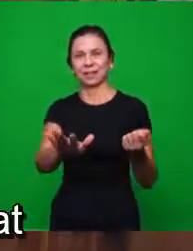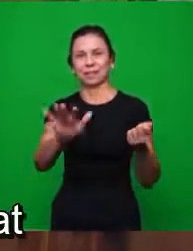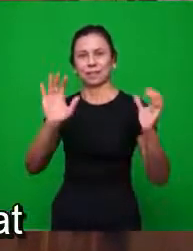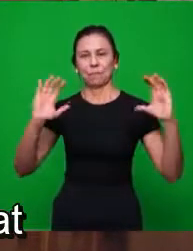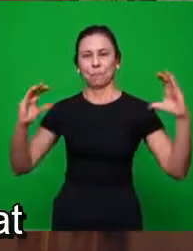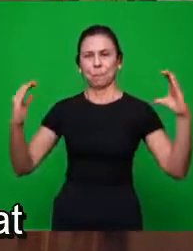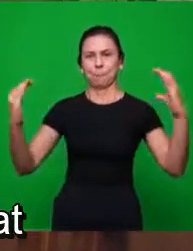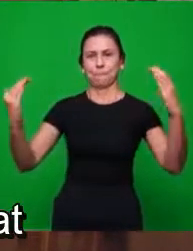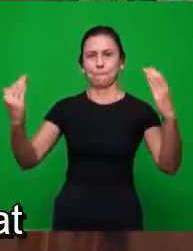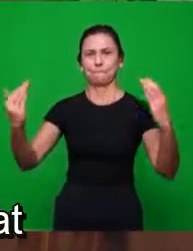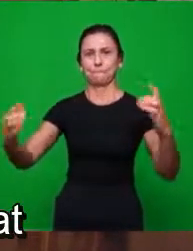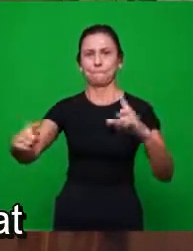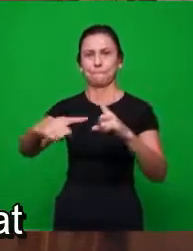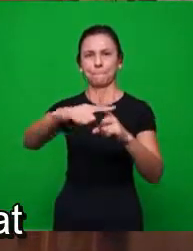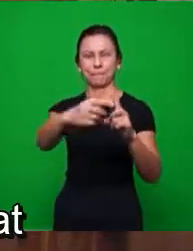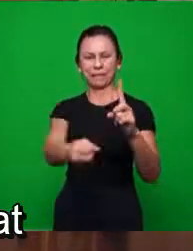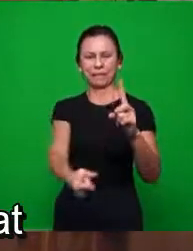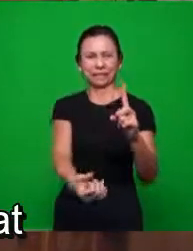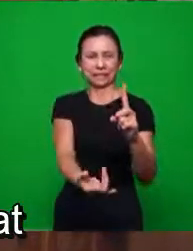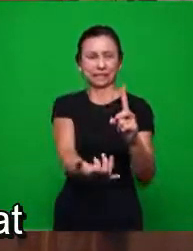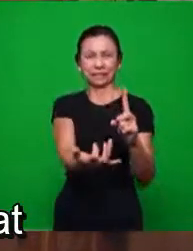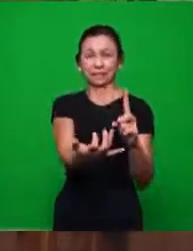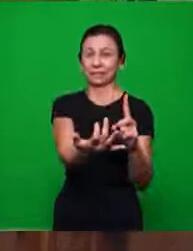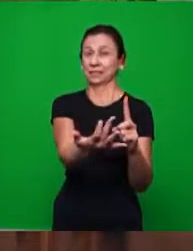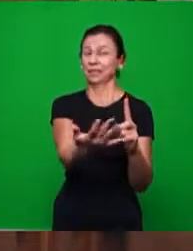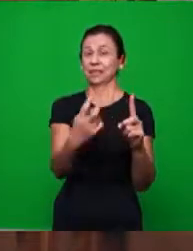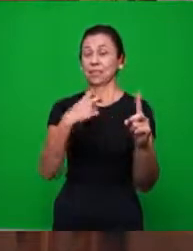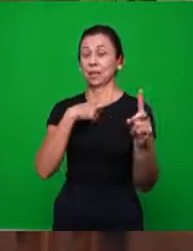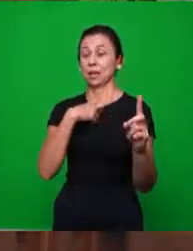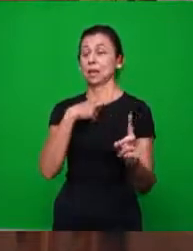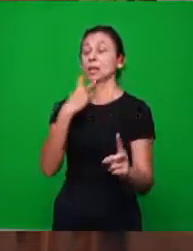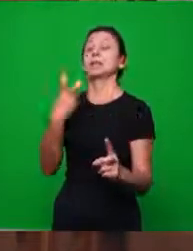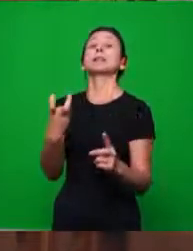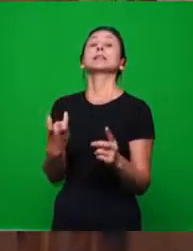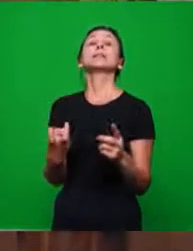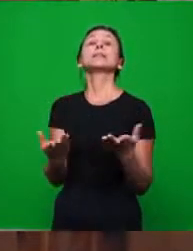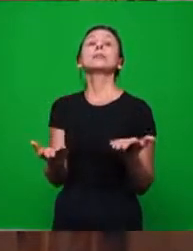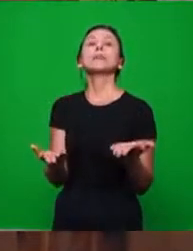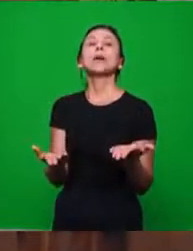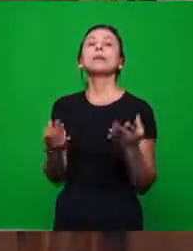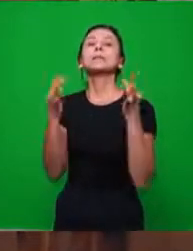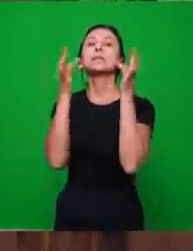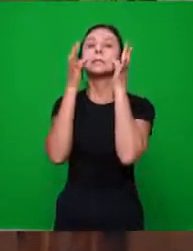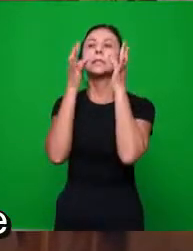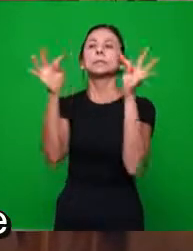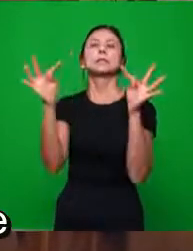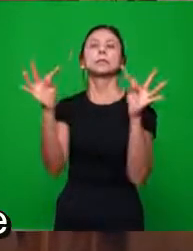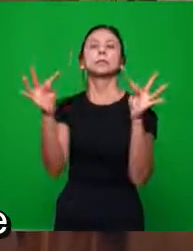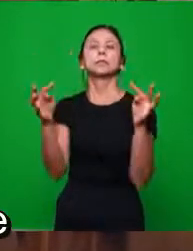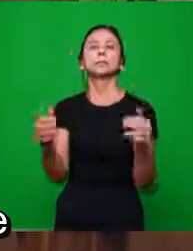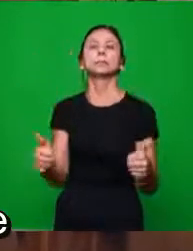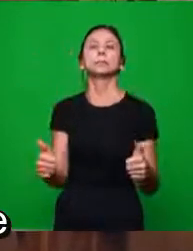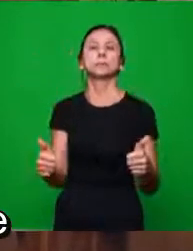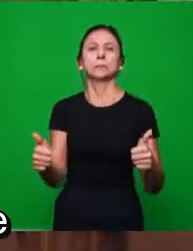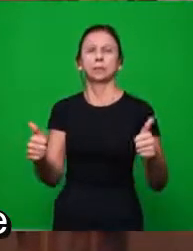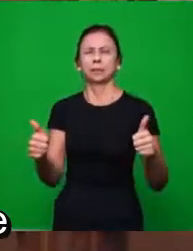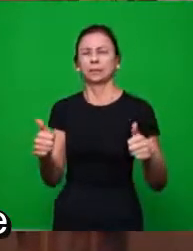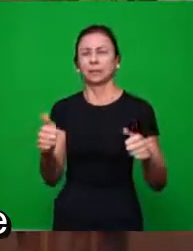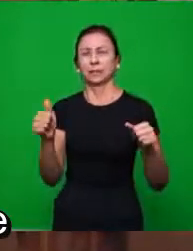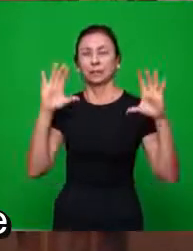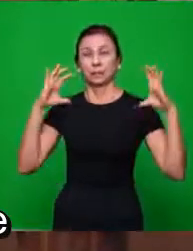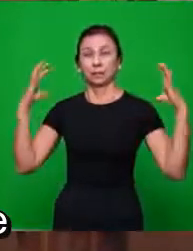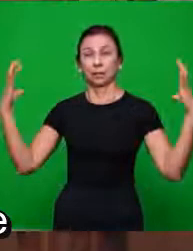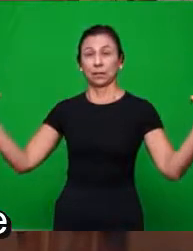arenas, nas cruzes, nas fogueiras, e o grito que nós vamos dar é esse, é o nosso testemunho. As arenas se enchiam,